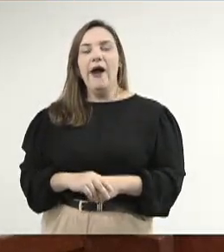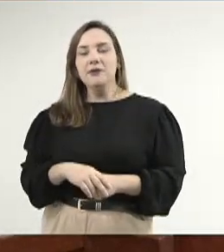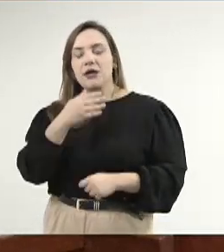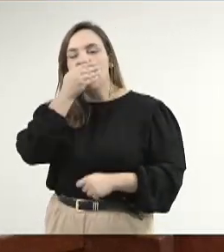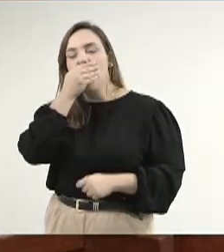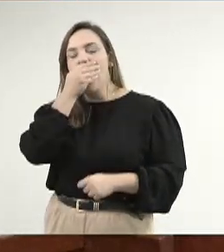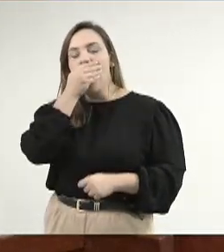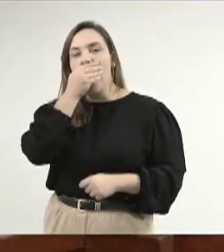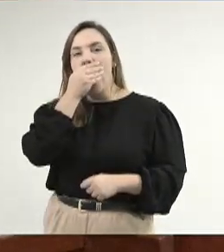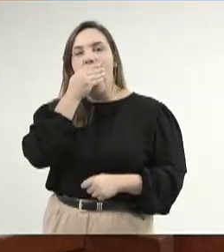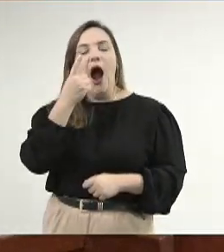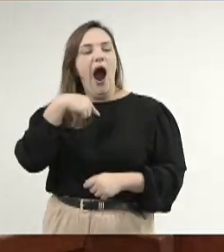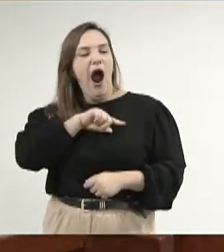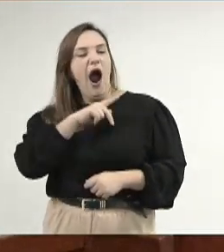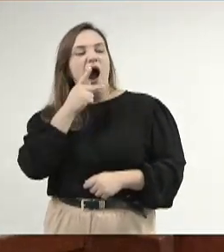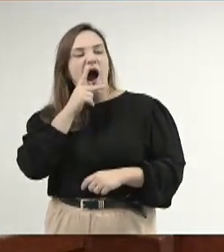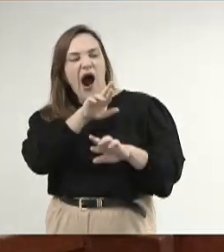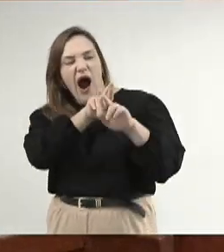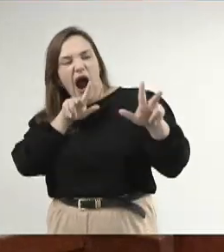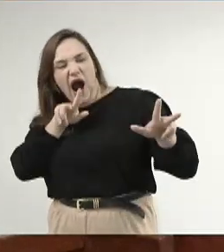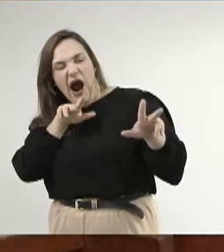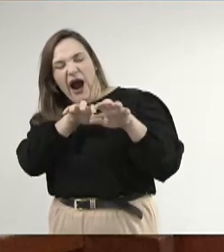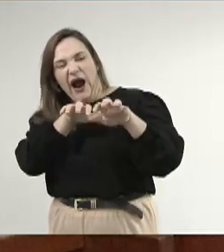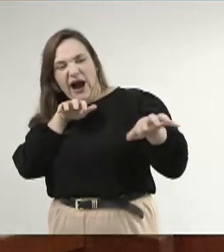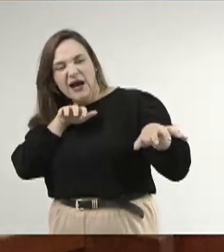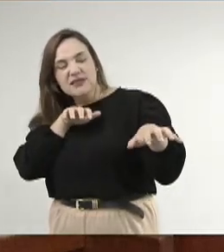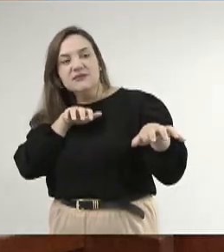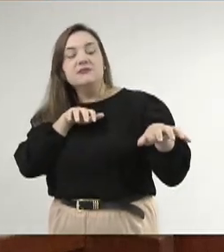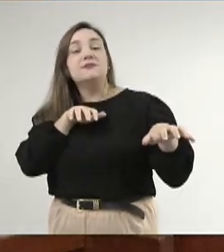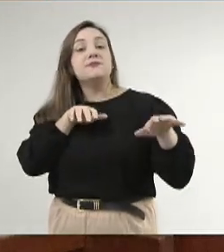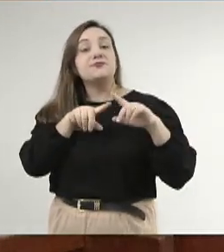estarmos em partidos diferentes,